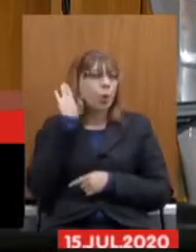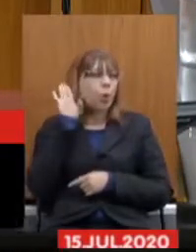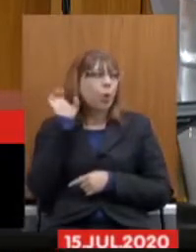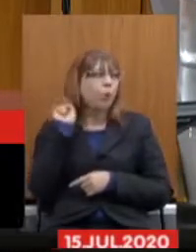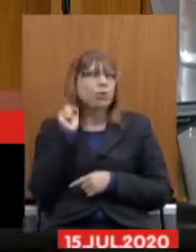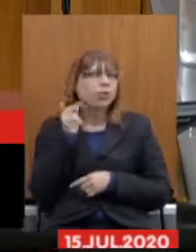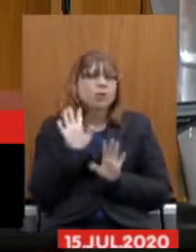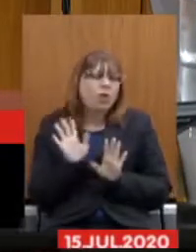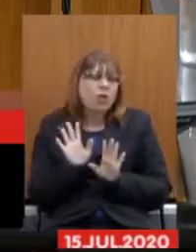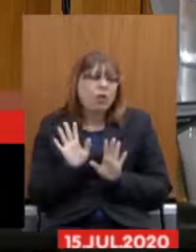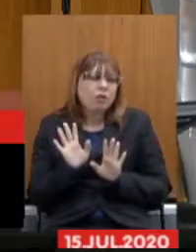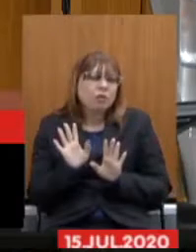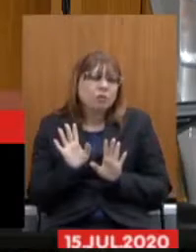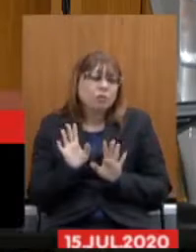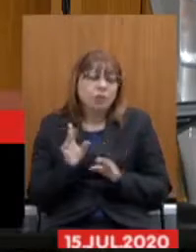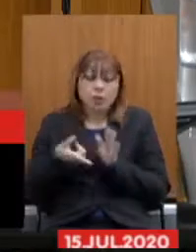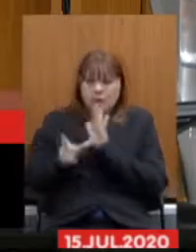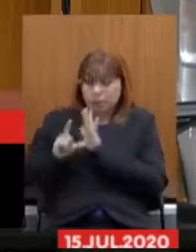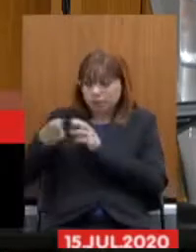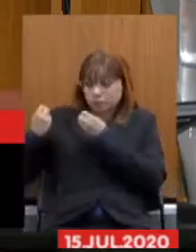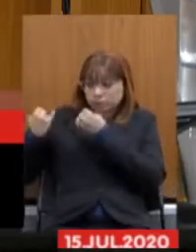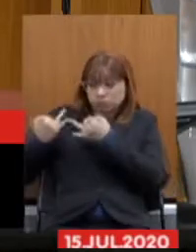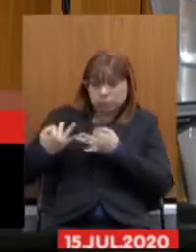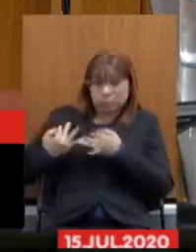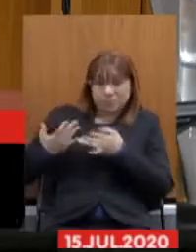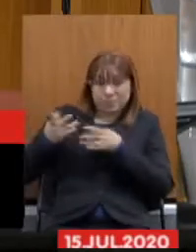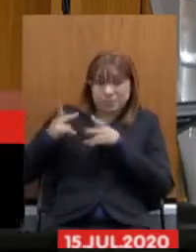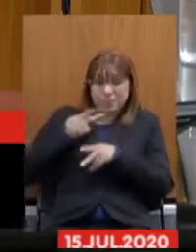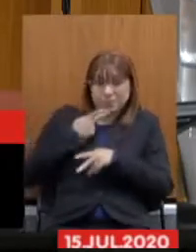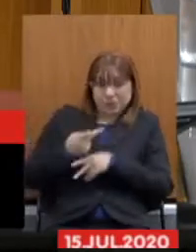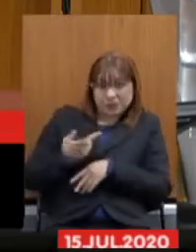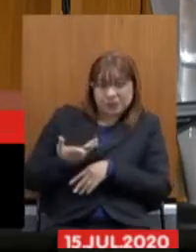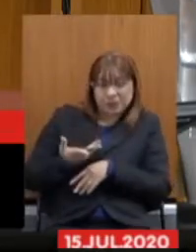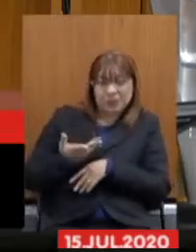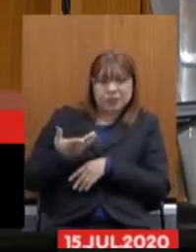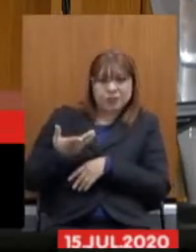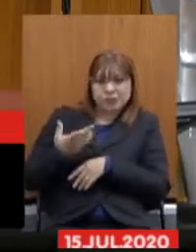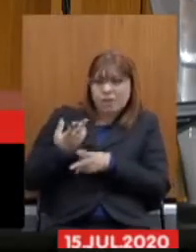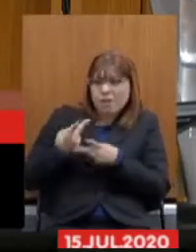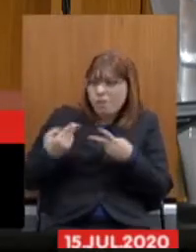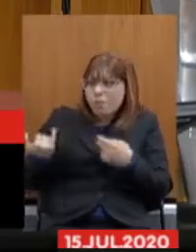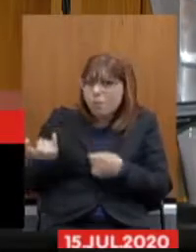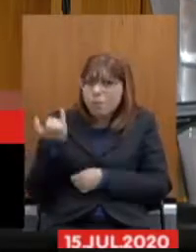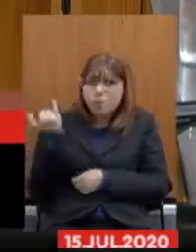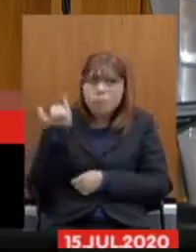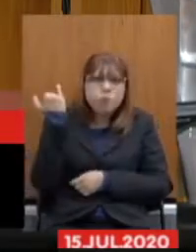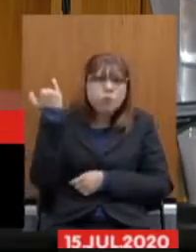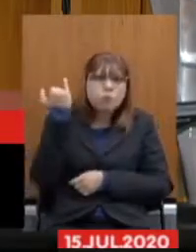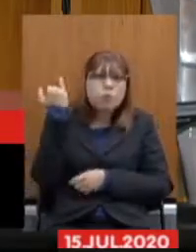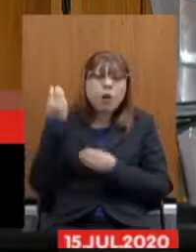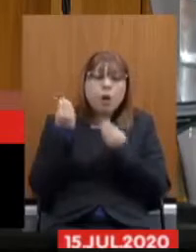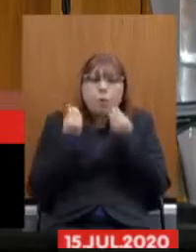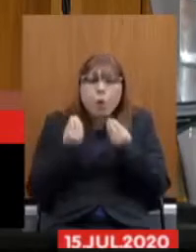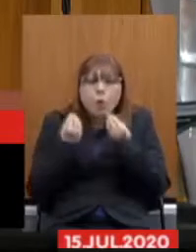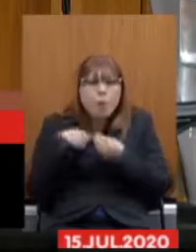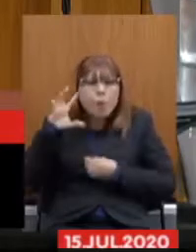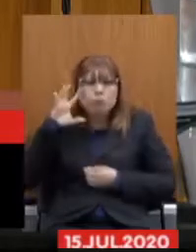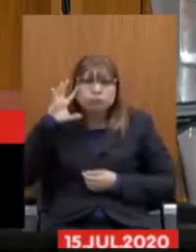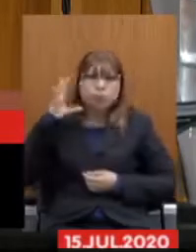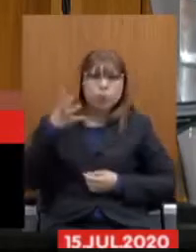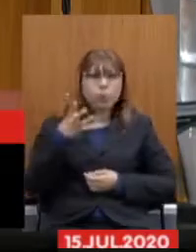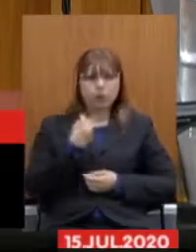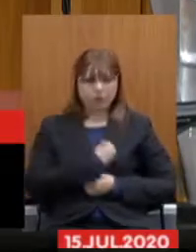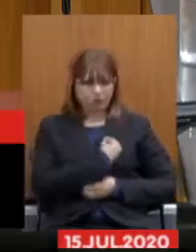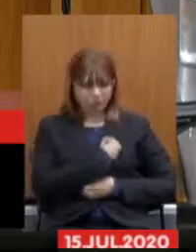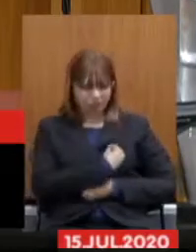falar são extremamente relevantes como eu vou decidir sobre a